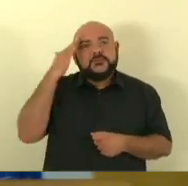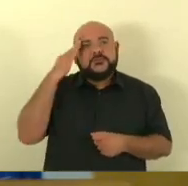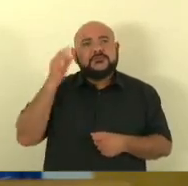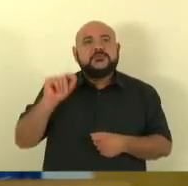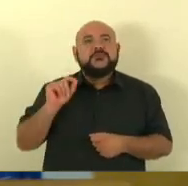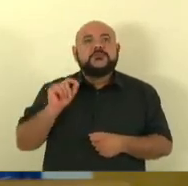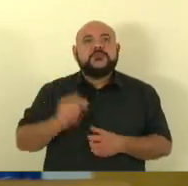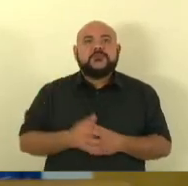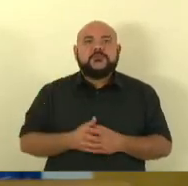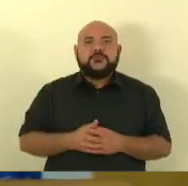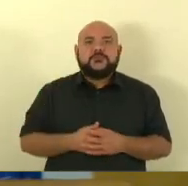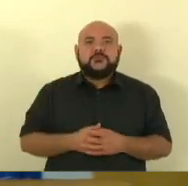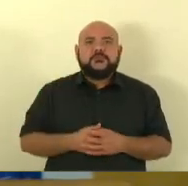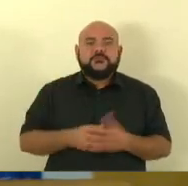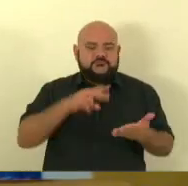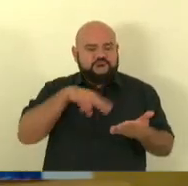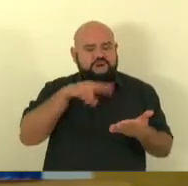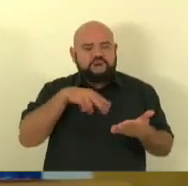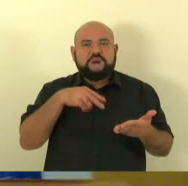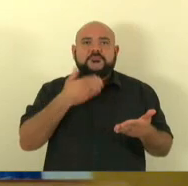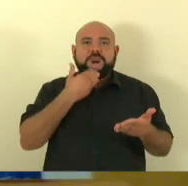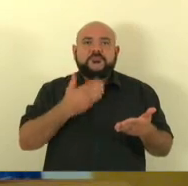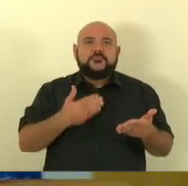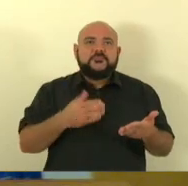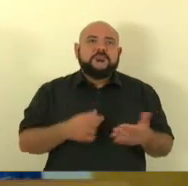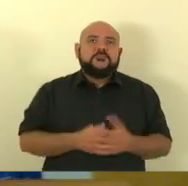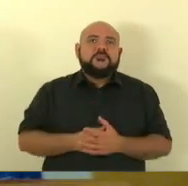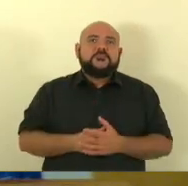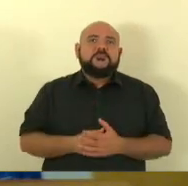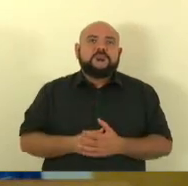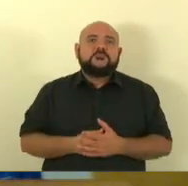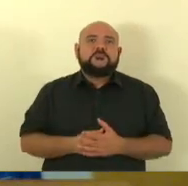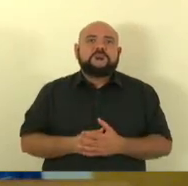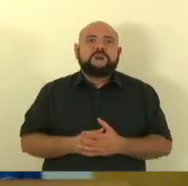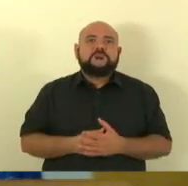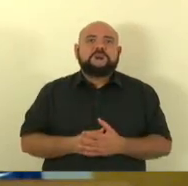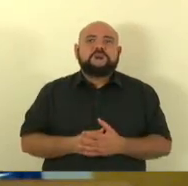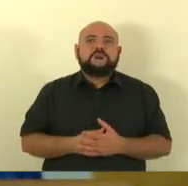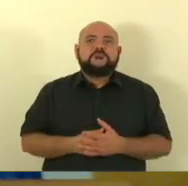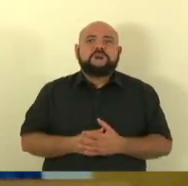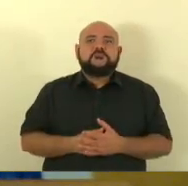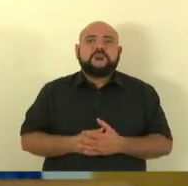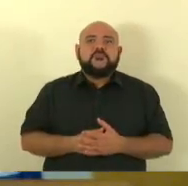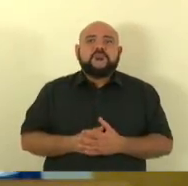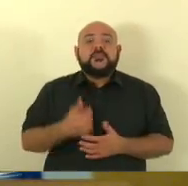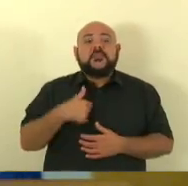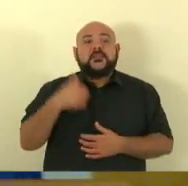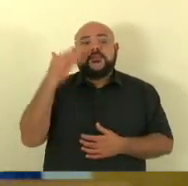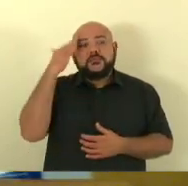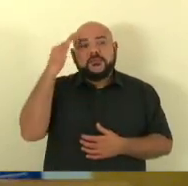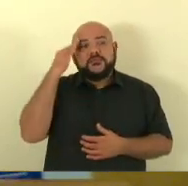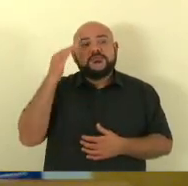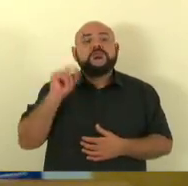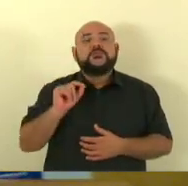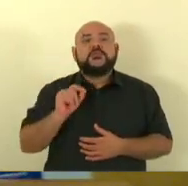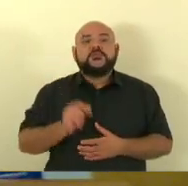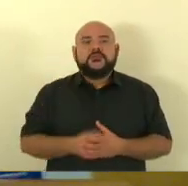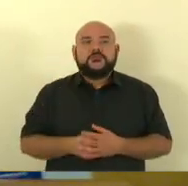desse pedido eu tenho 10 minutos então dá pra falar bem devagar o que que eu entendi desse pedido